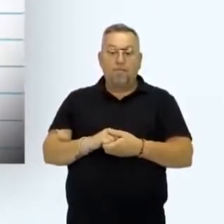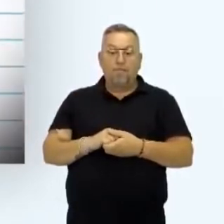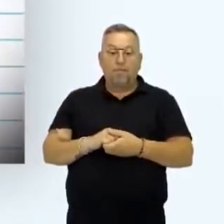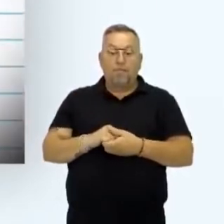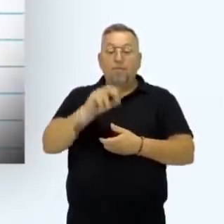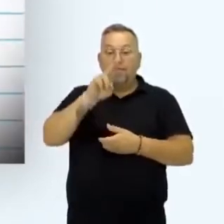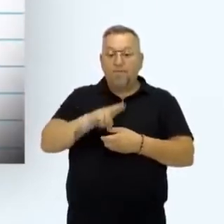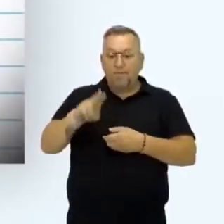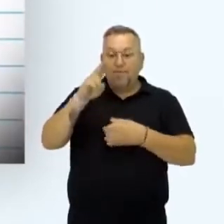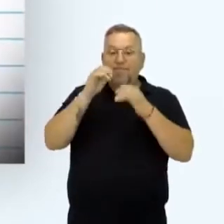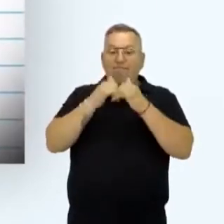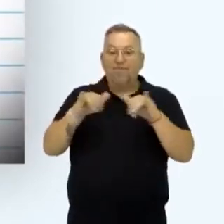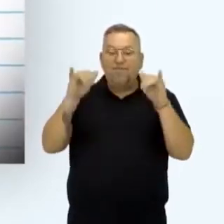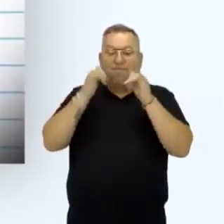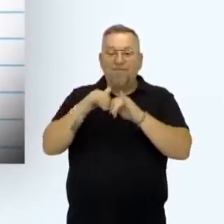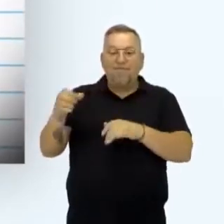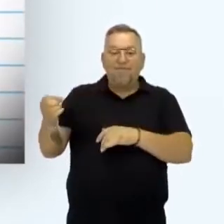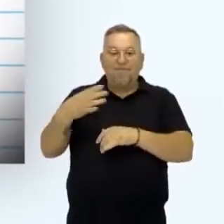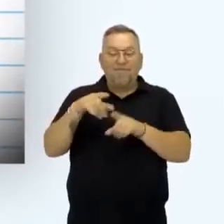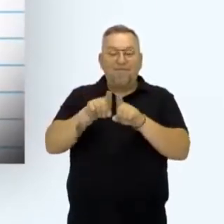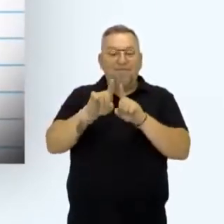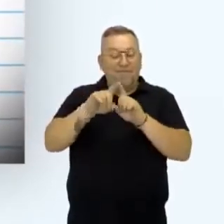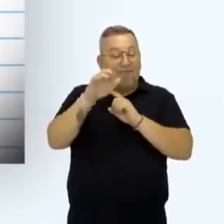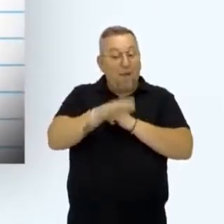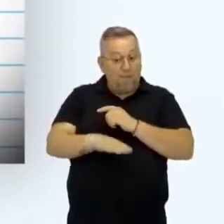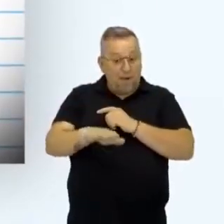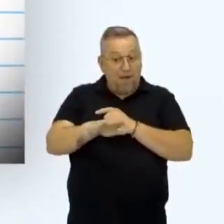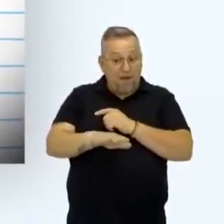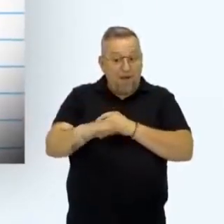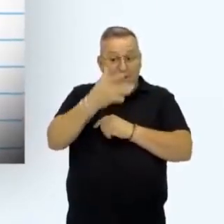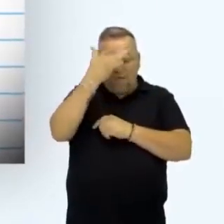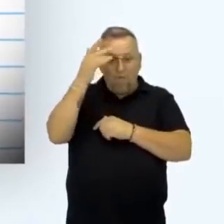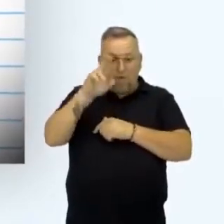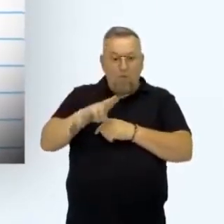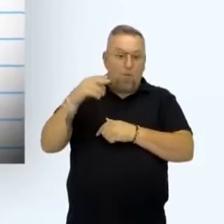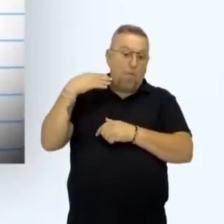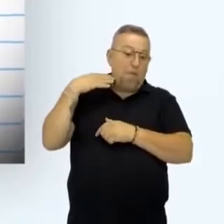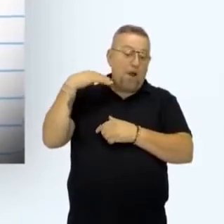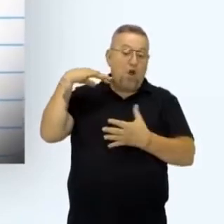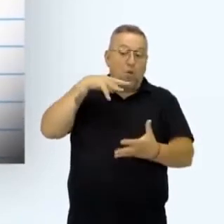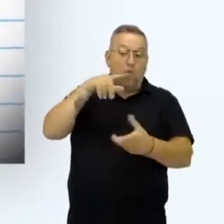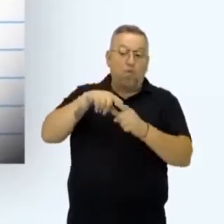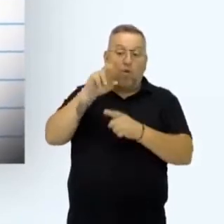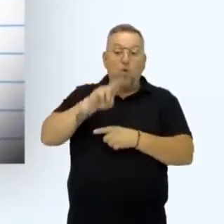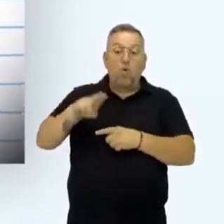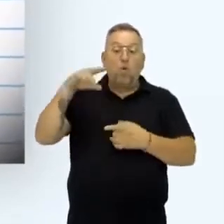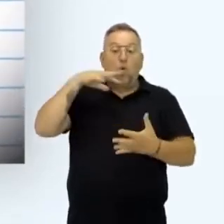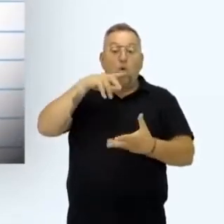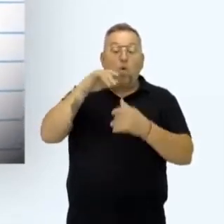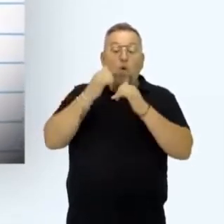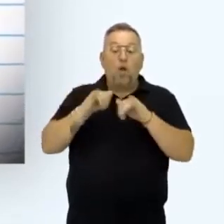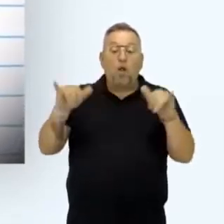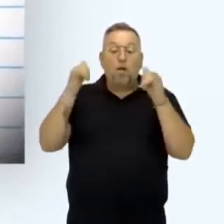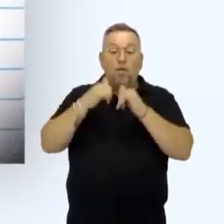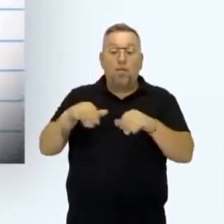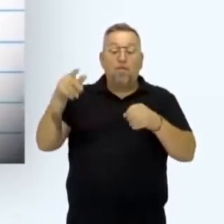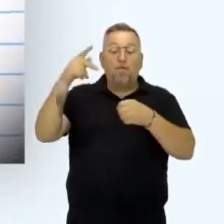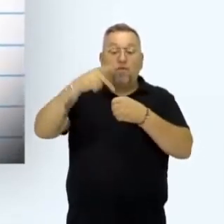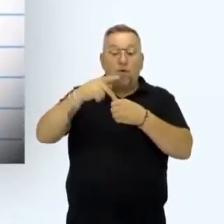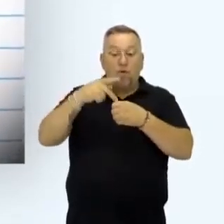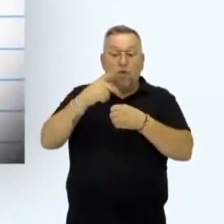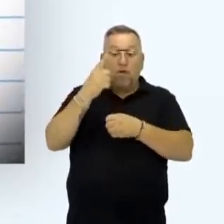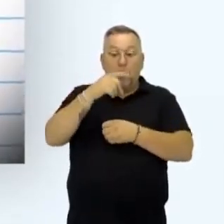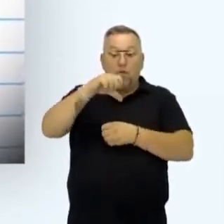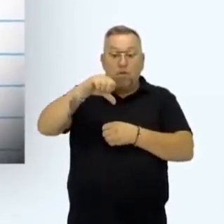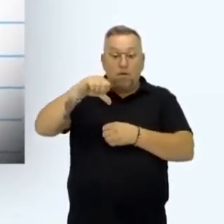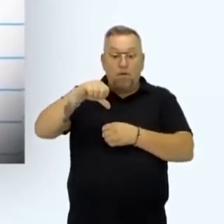O uso das energias renováveis ainda é baixo. De acordo com dados do Banco Mundial, o consumo global de energia de combustíveis fósseis